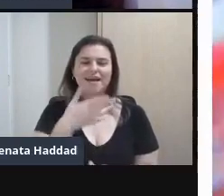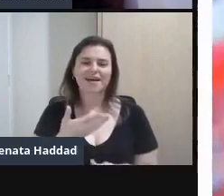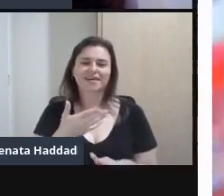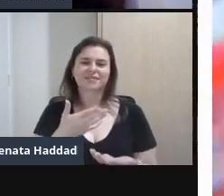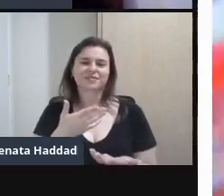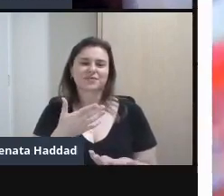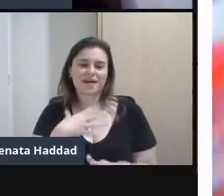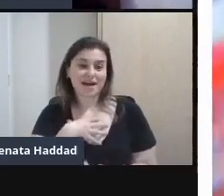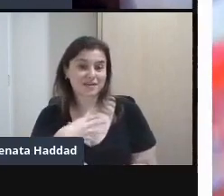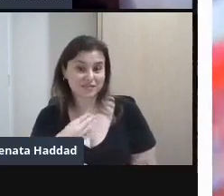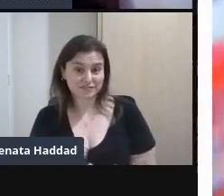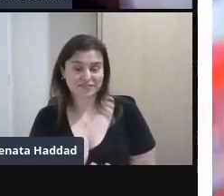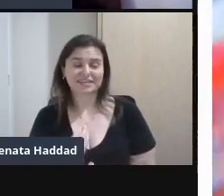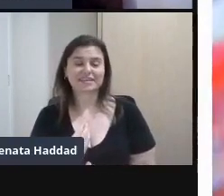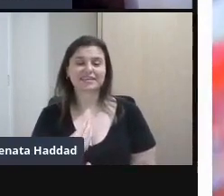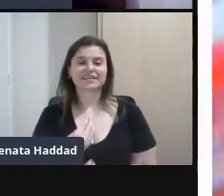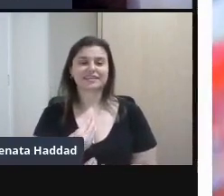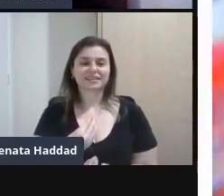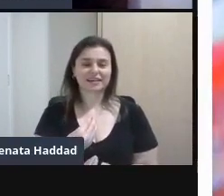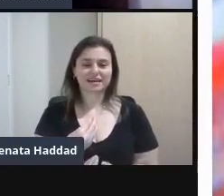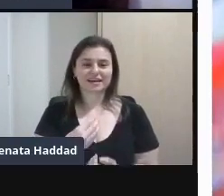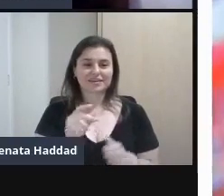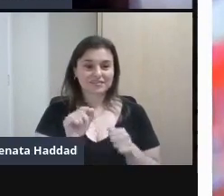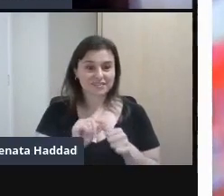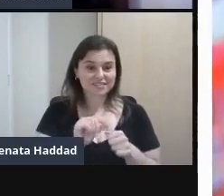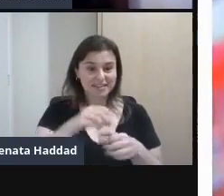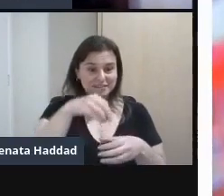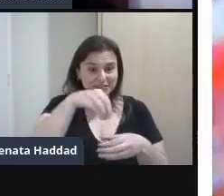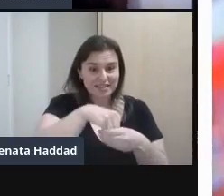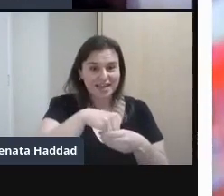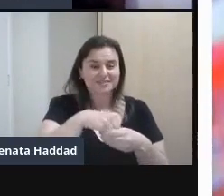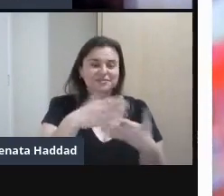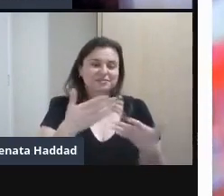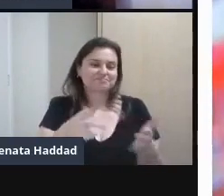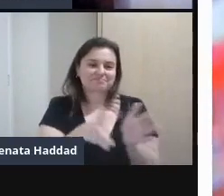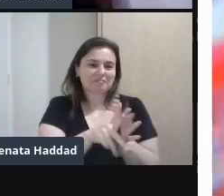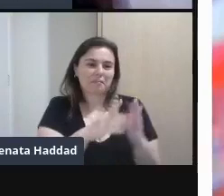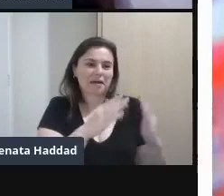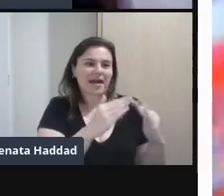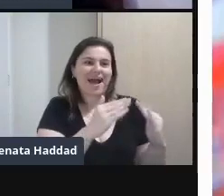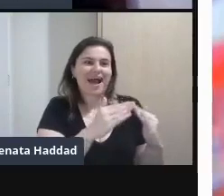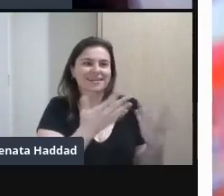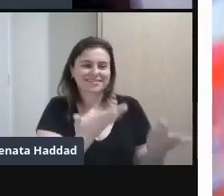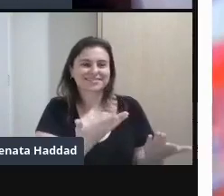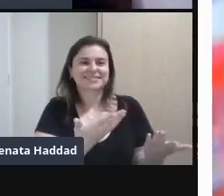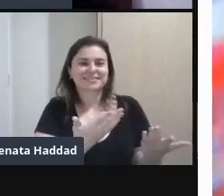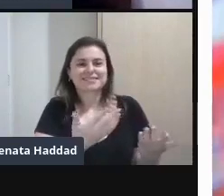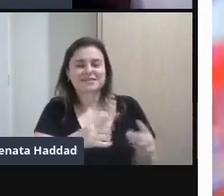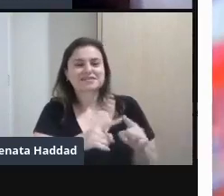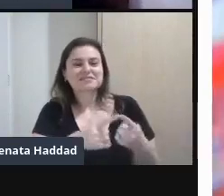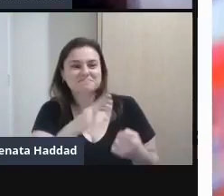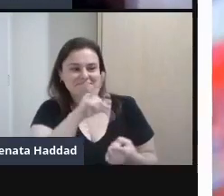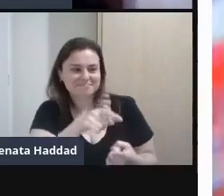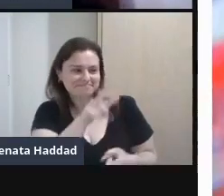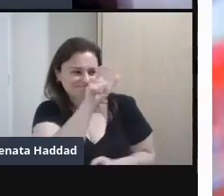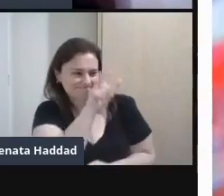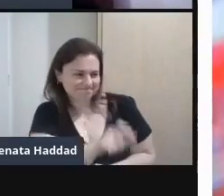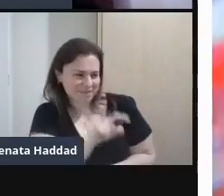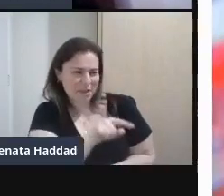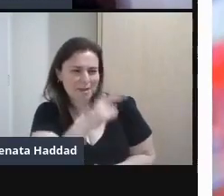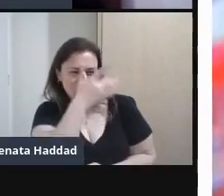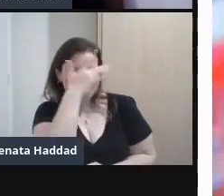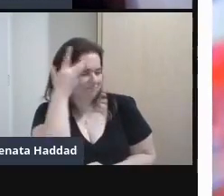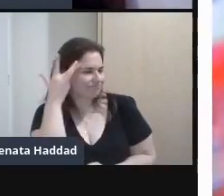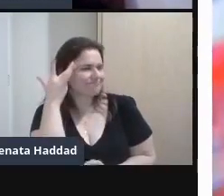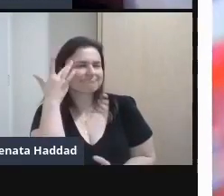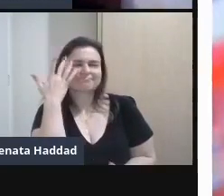Um elenco Uma produção Dentro da própria casa É incrível Mas é uma diva Do teatro Dessas deus Do